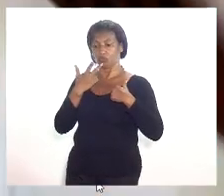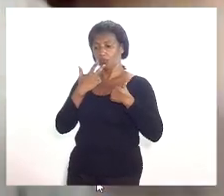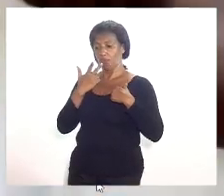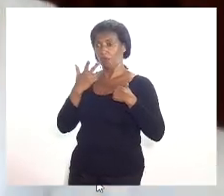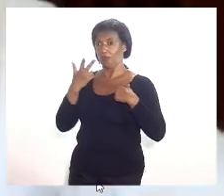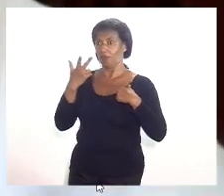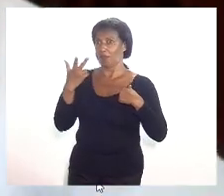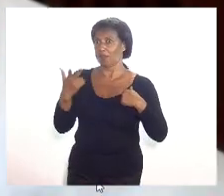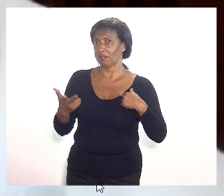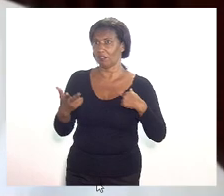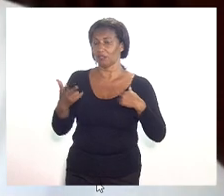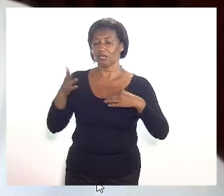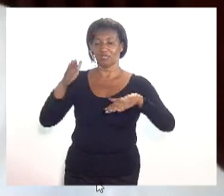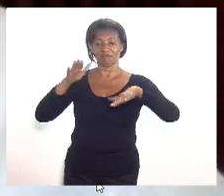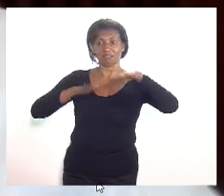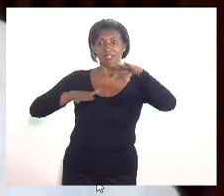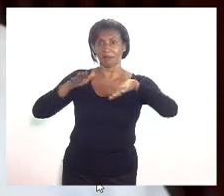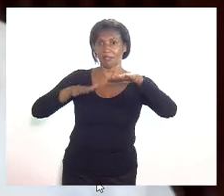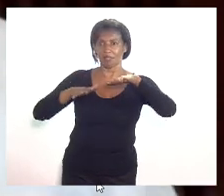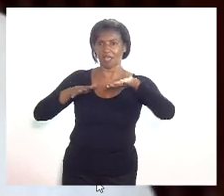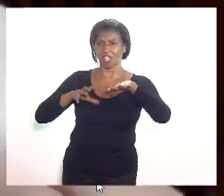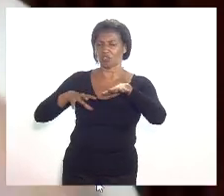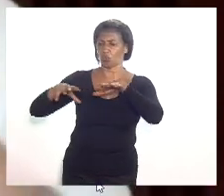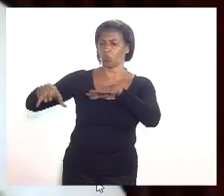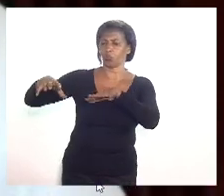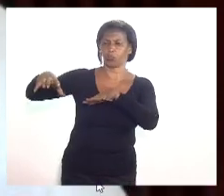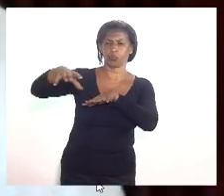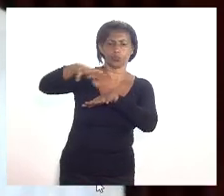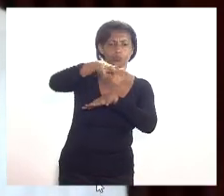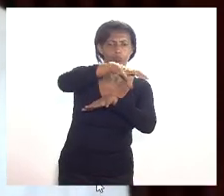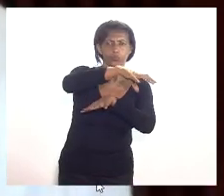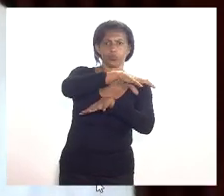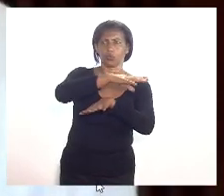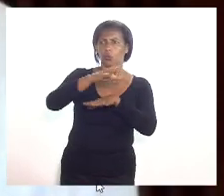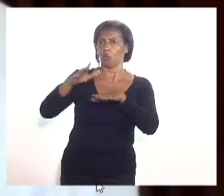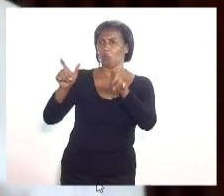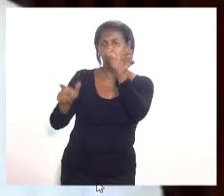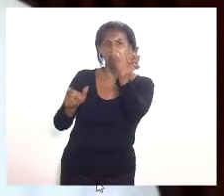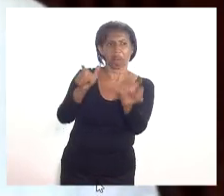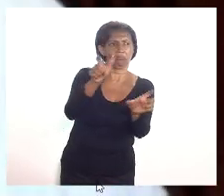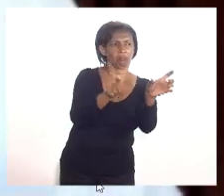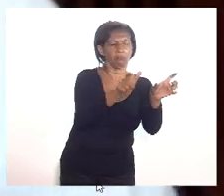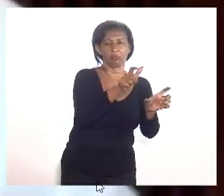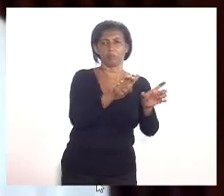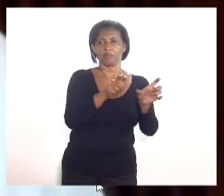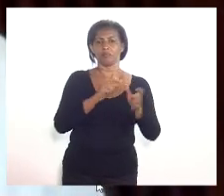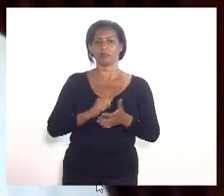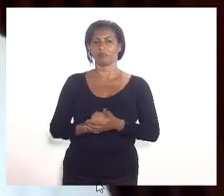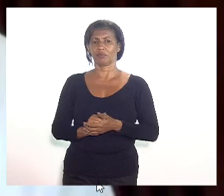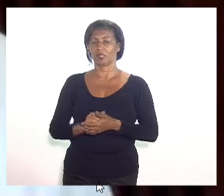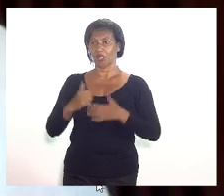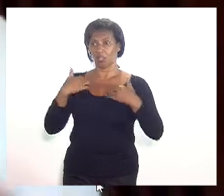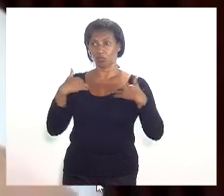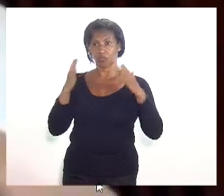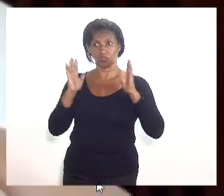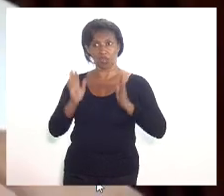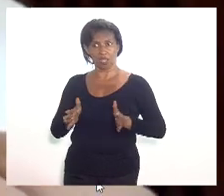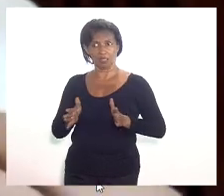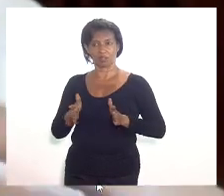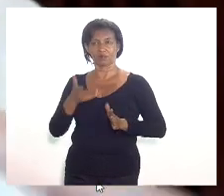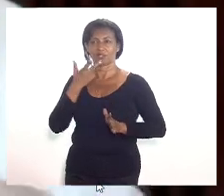que independentemente das classes sociais, ele definirá... Eu já estou dizendo